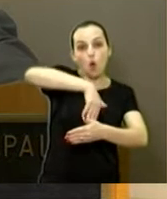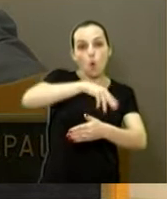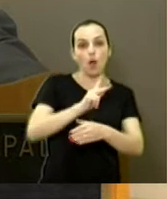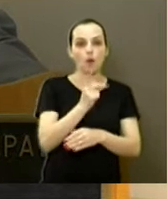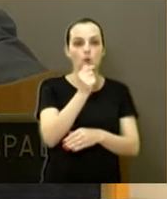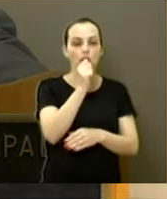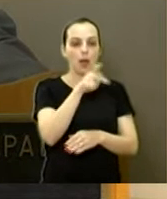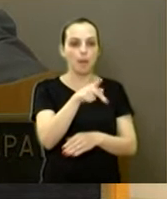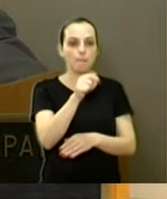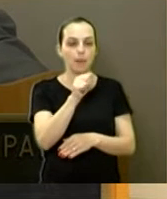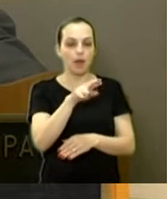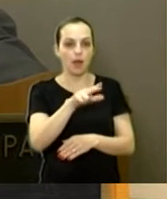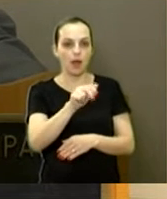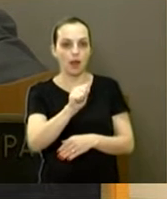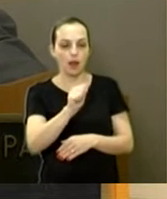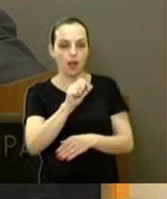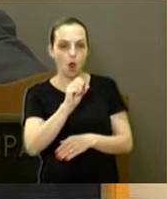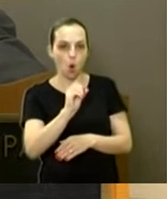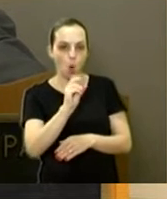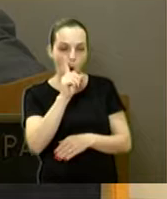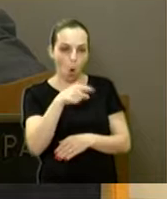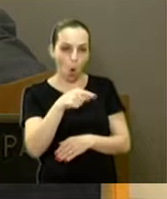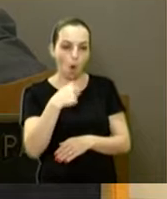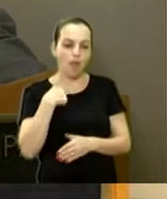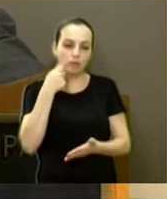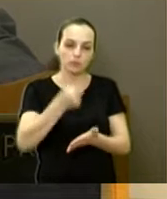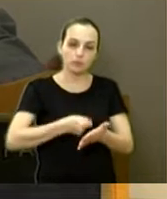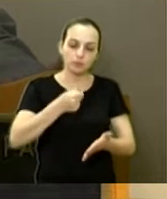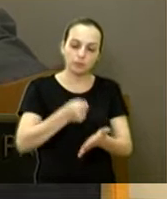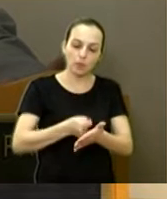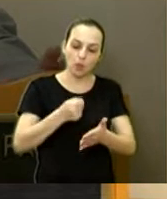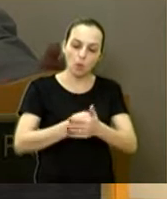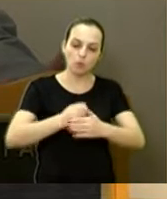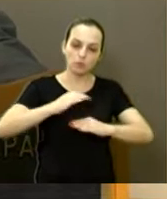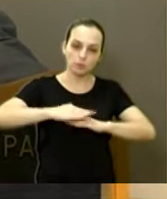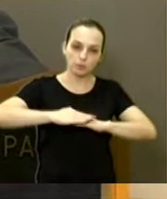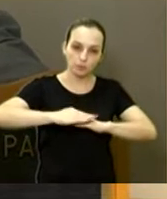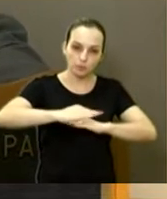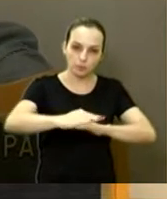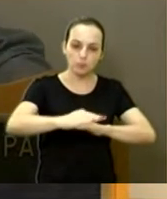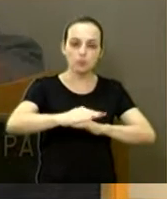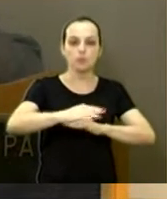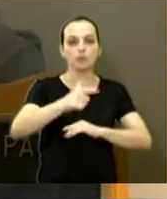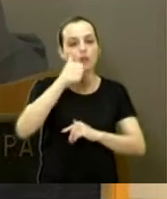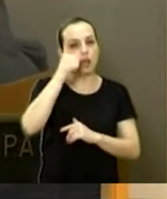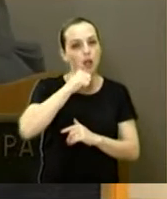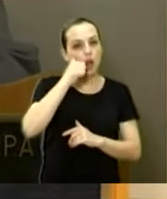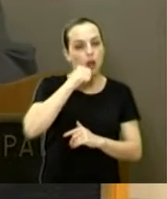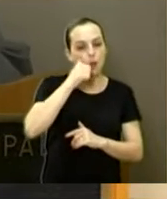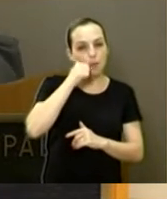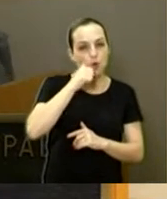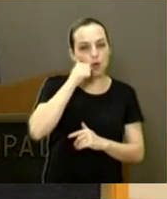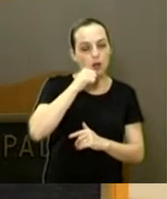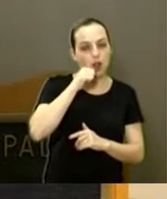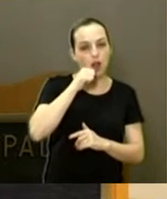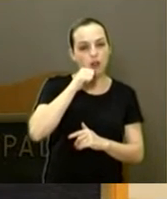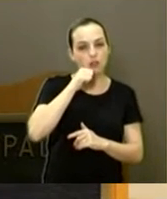construção, asfalto naquela região, onde aquela senhora de outro dia, de 46 anos,